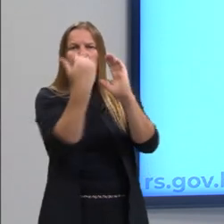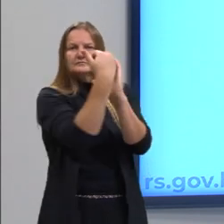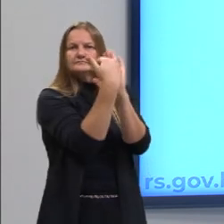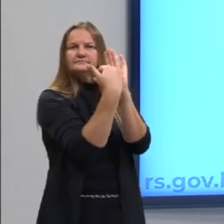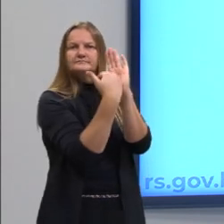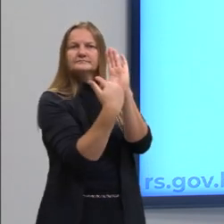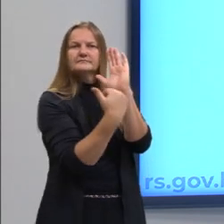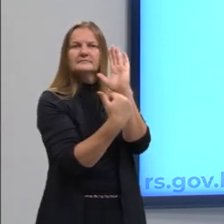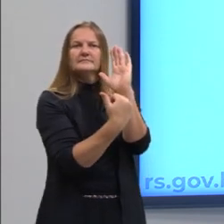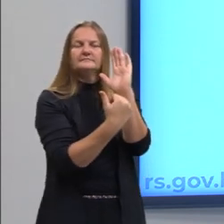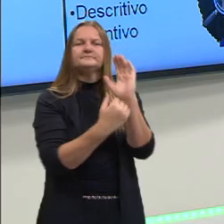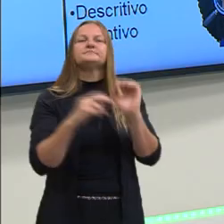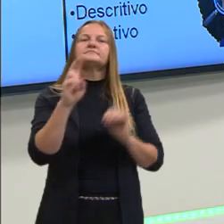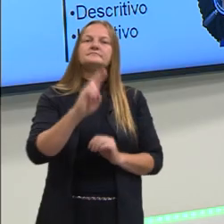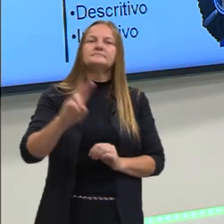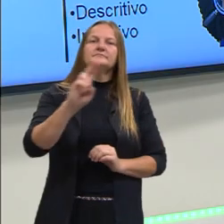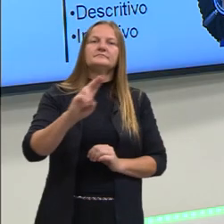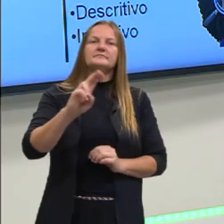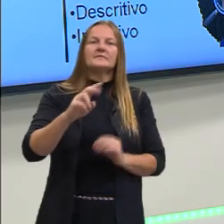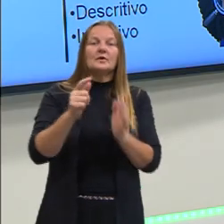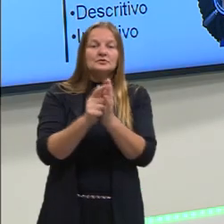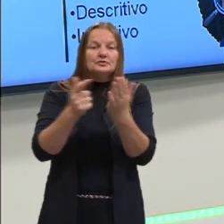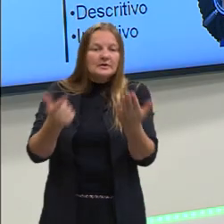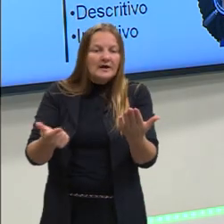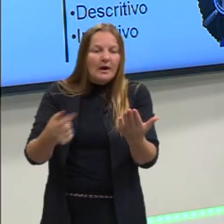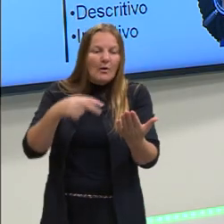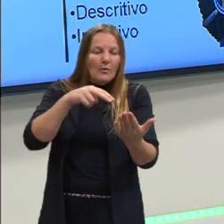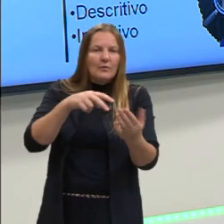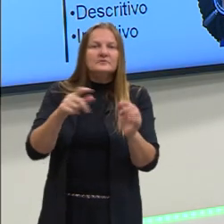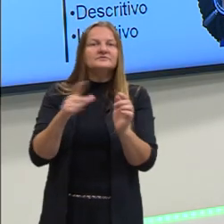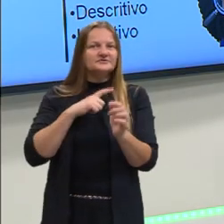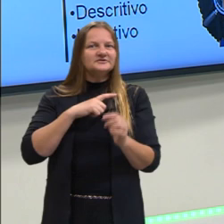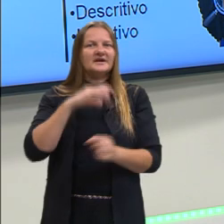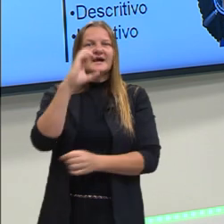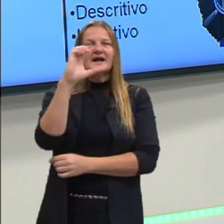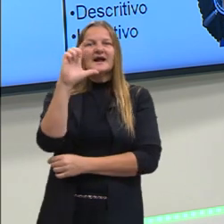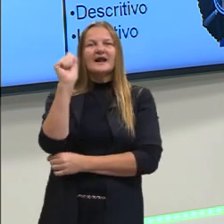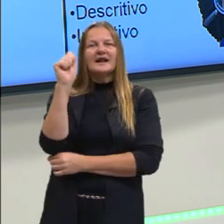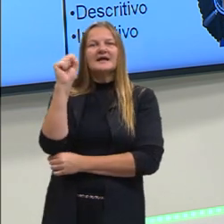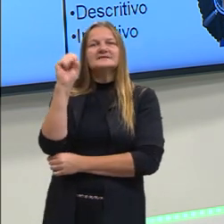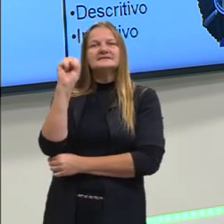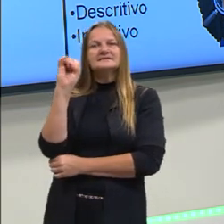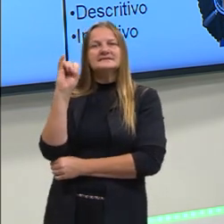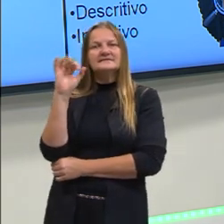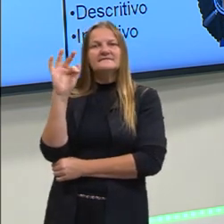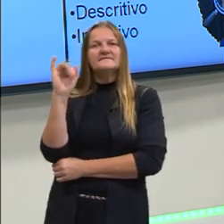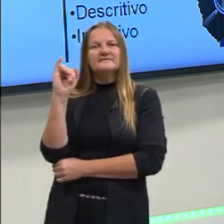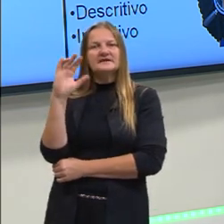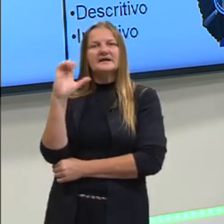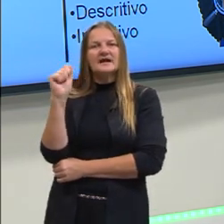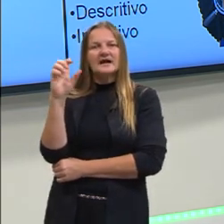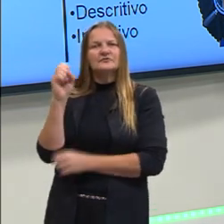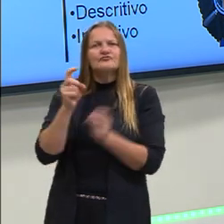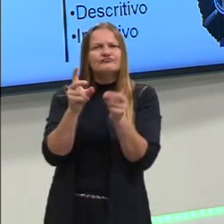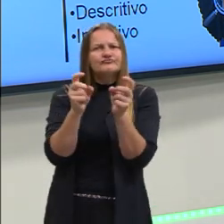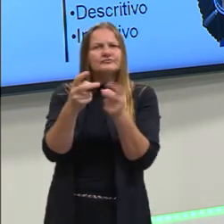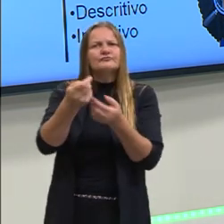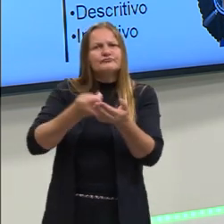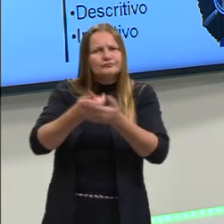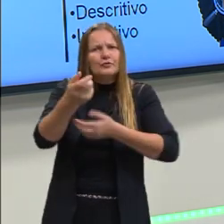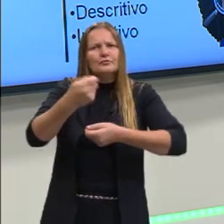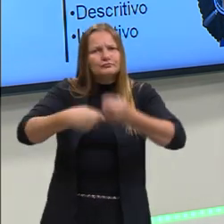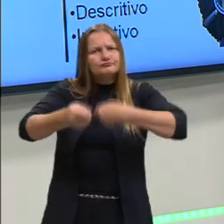Antes, eu utilizava muito dentro dos jornais, aquela página de classificados. Ainda existe hoje, onde você coloca ali